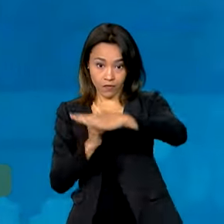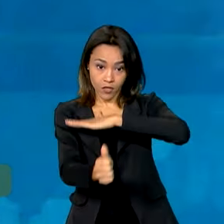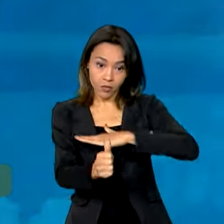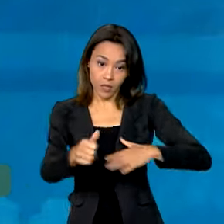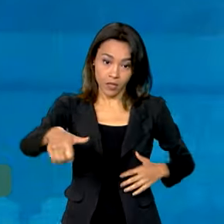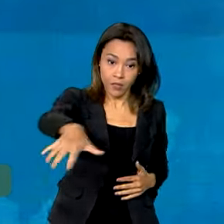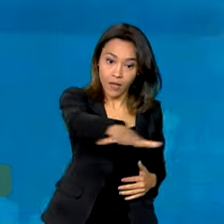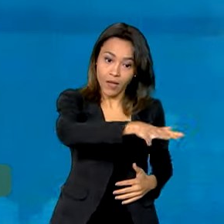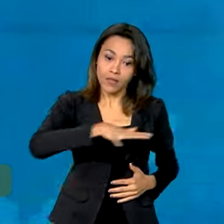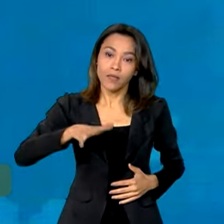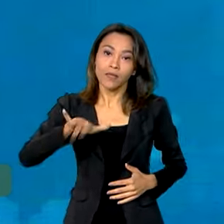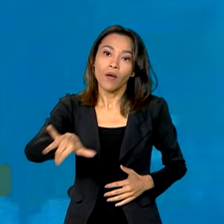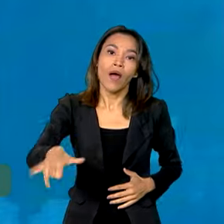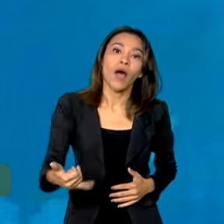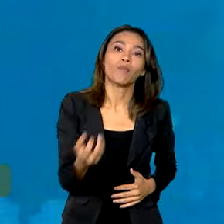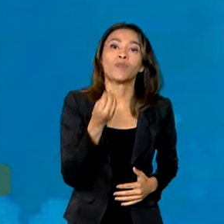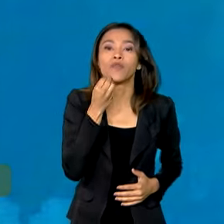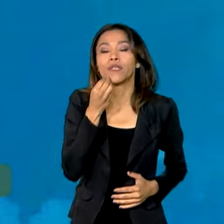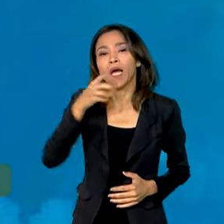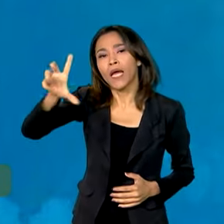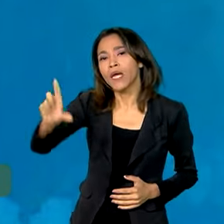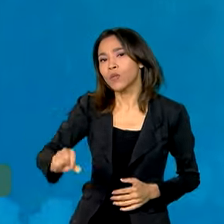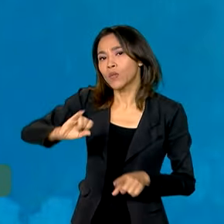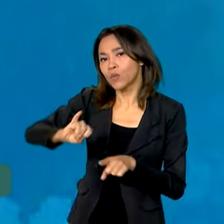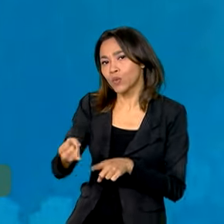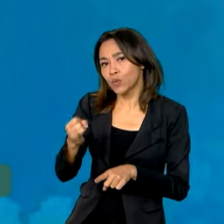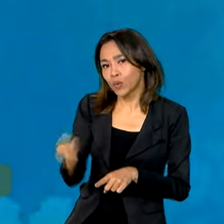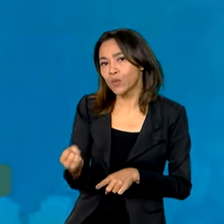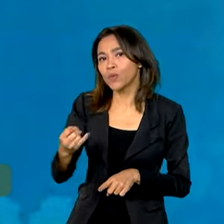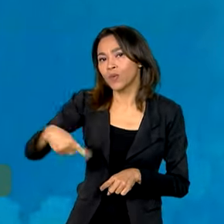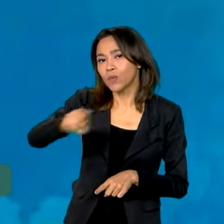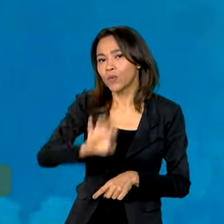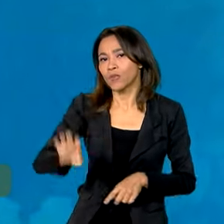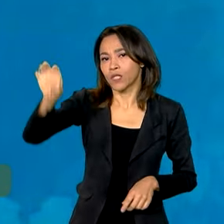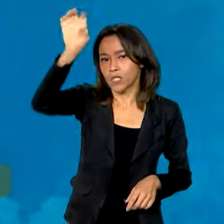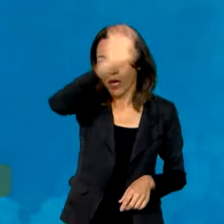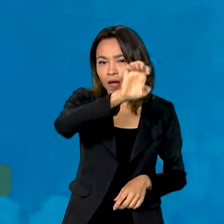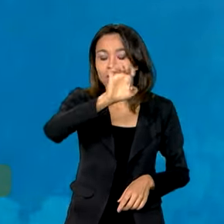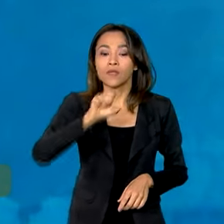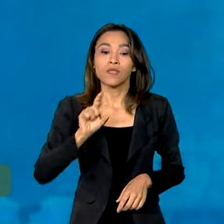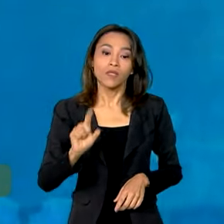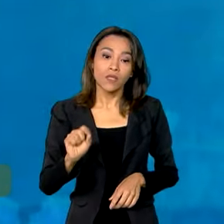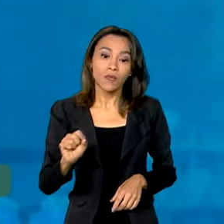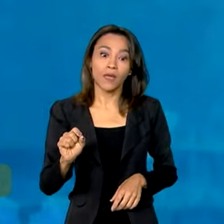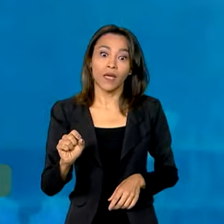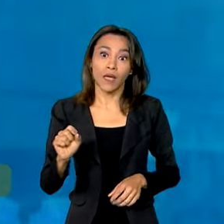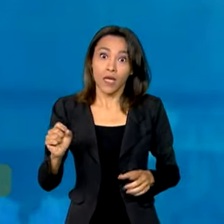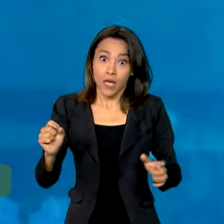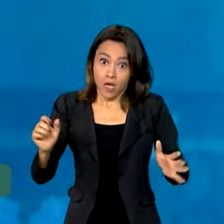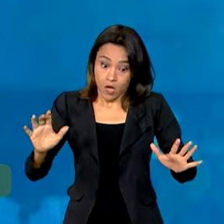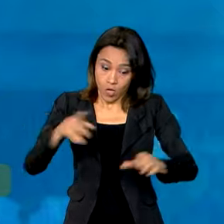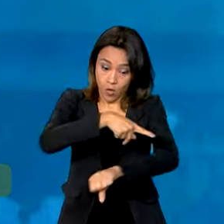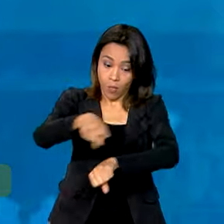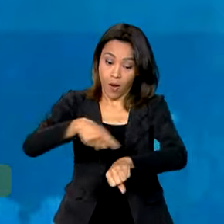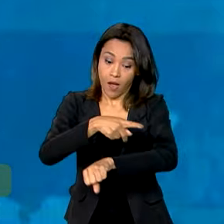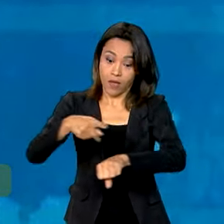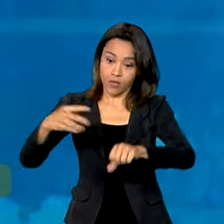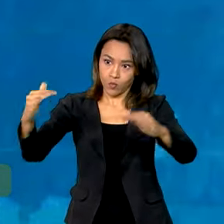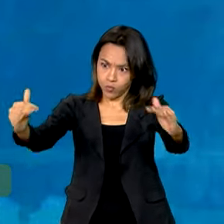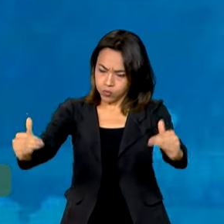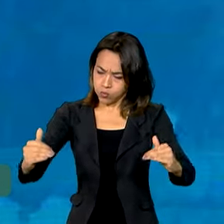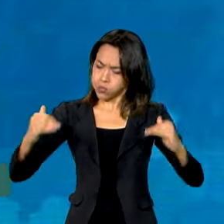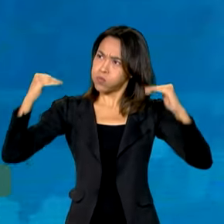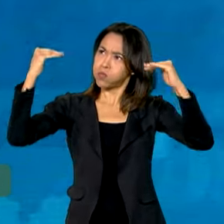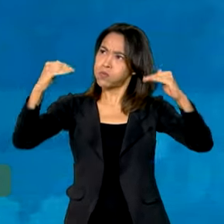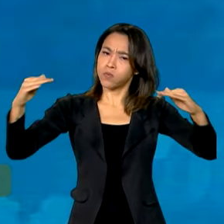aproveitar a redução dos juros dos estados e buscar elevar o país a patamares dos